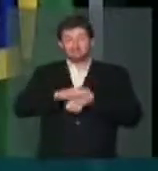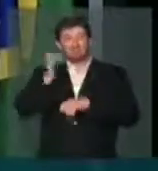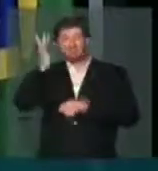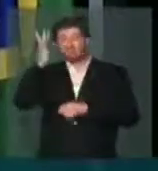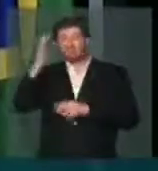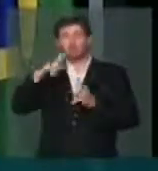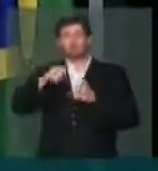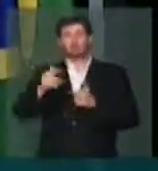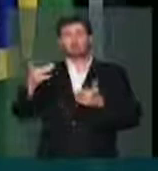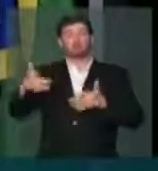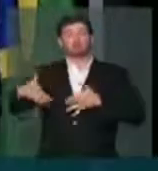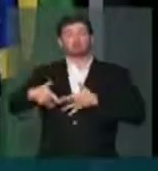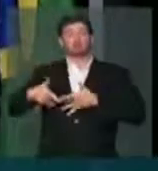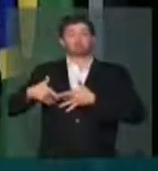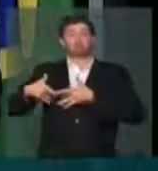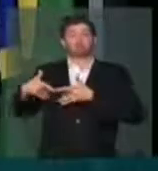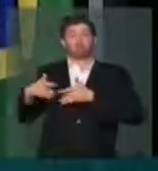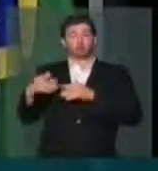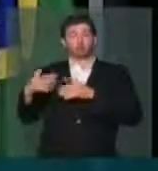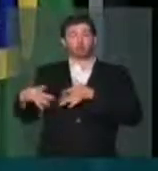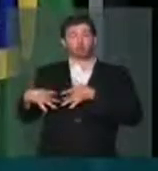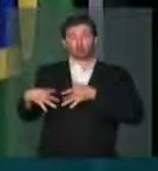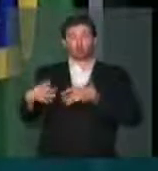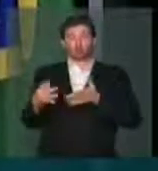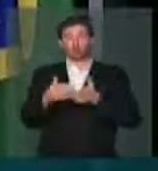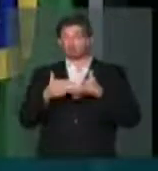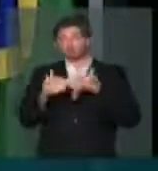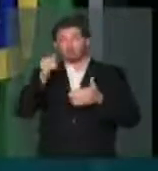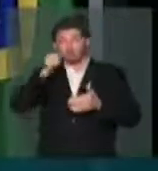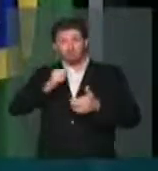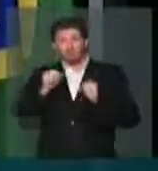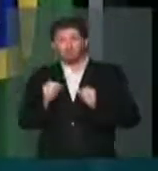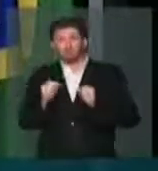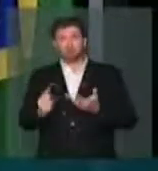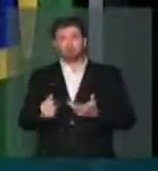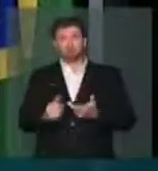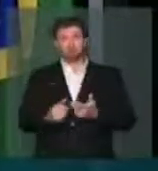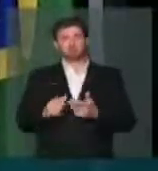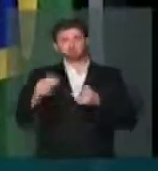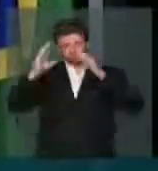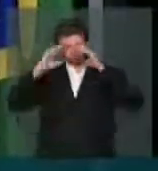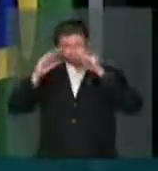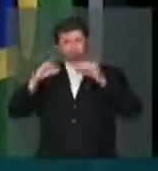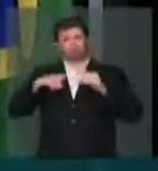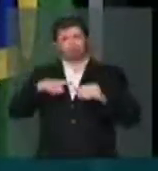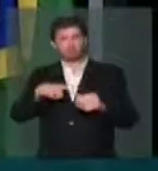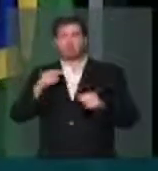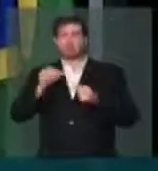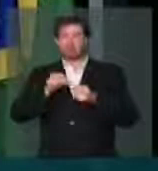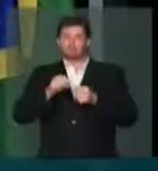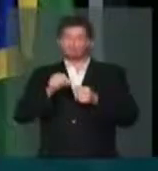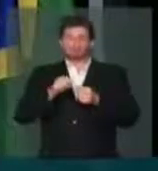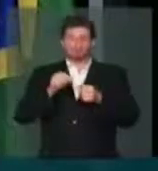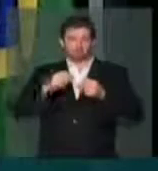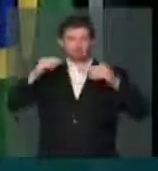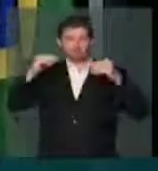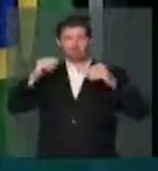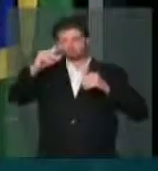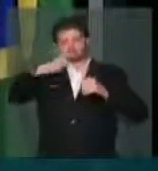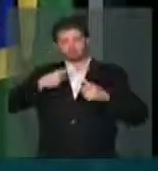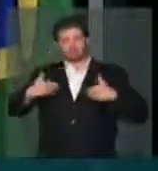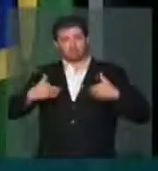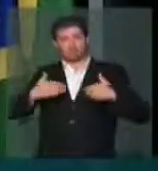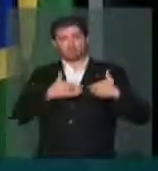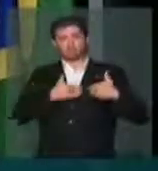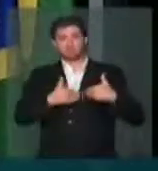fácil do mundo, que é o autoexame. Todas as mulheres têm a maior tranquilidade para fazerem o autoexame da mama.